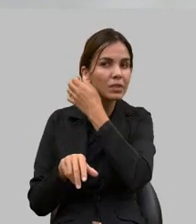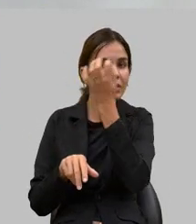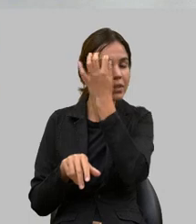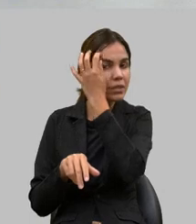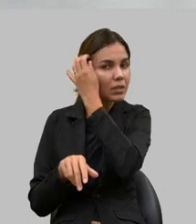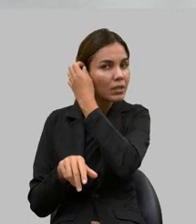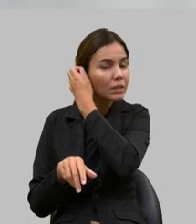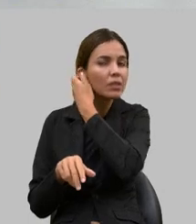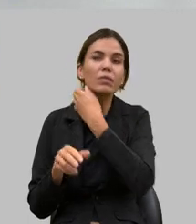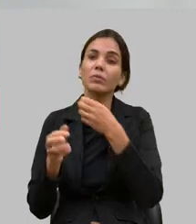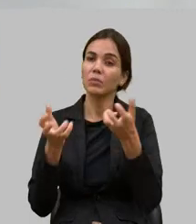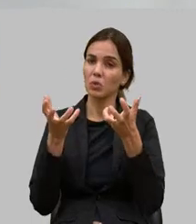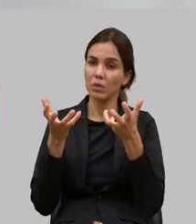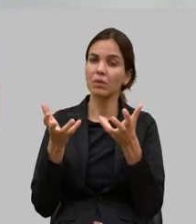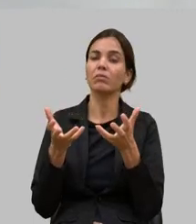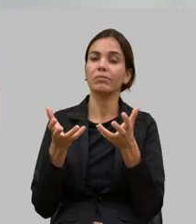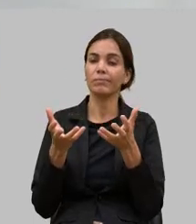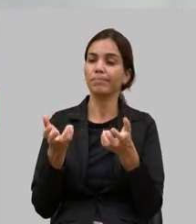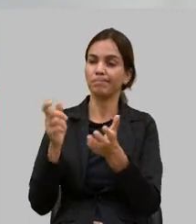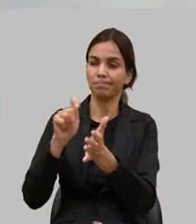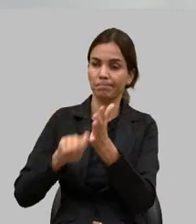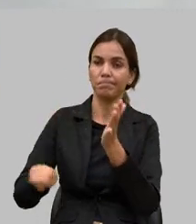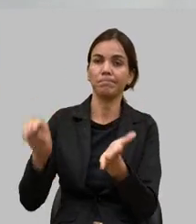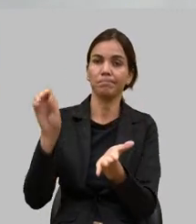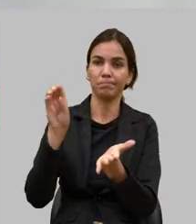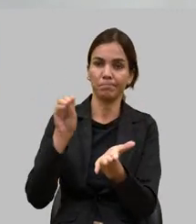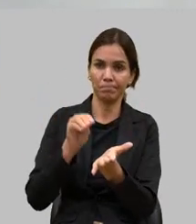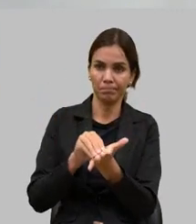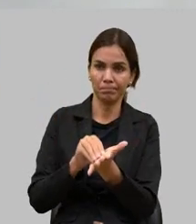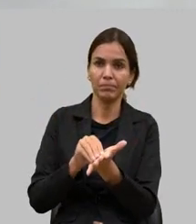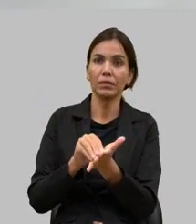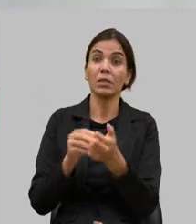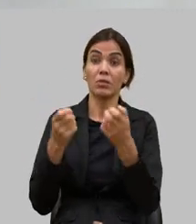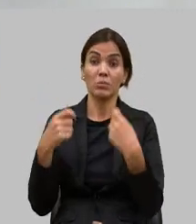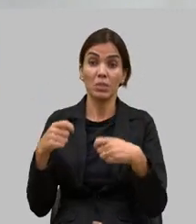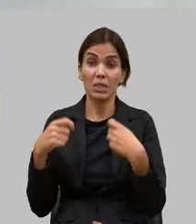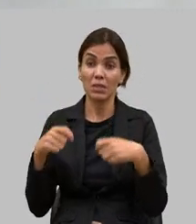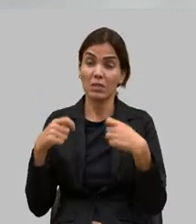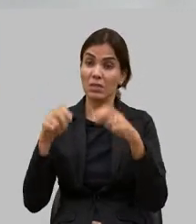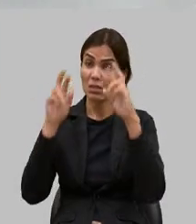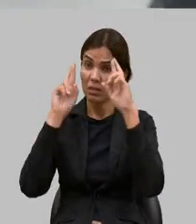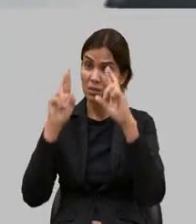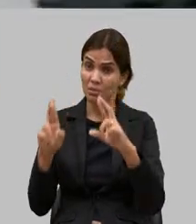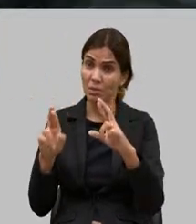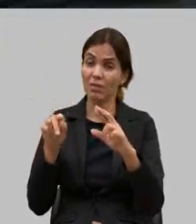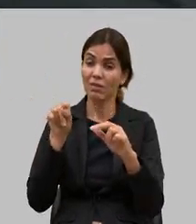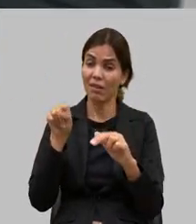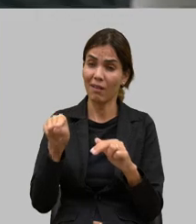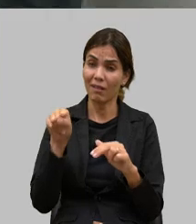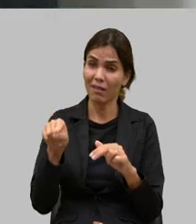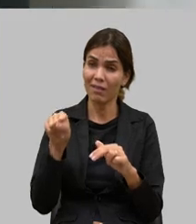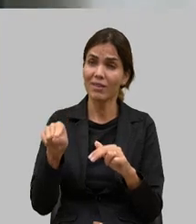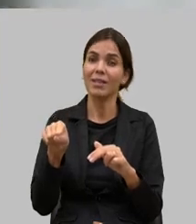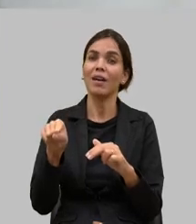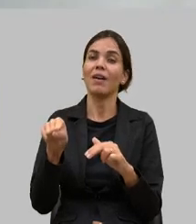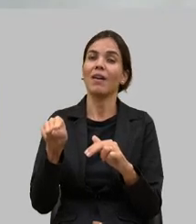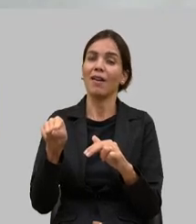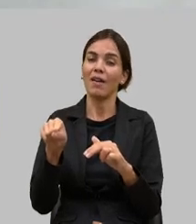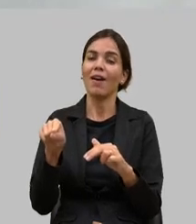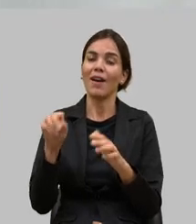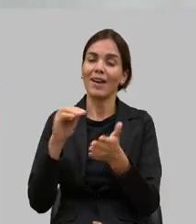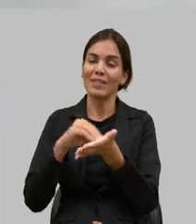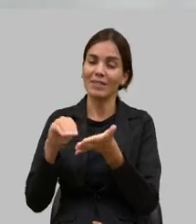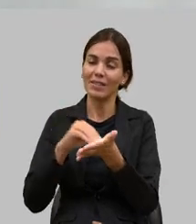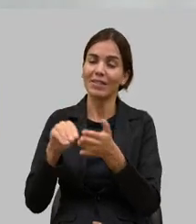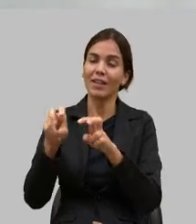registrado nós temos que respeitar o viés técnico da secretaria de agricultura